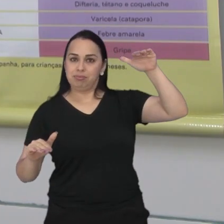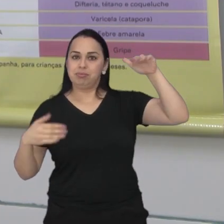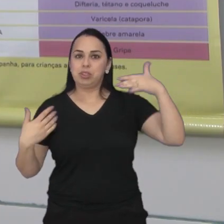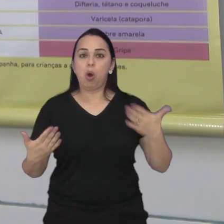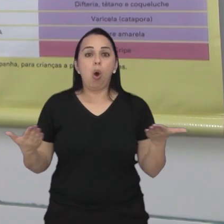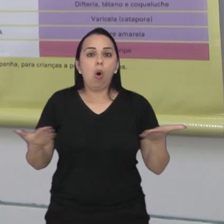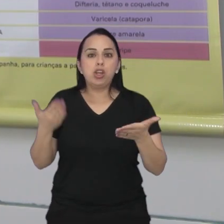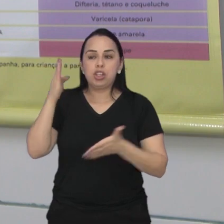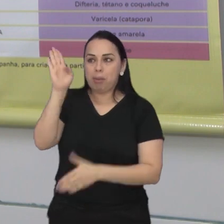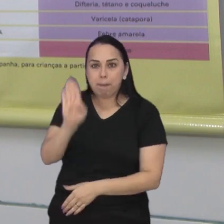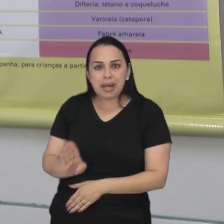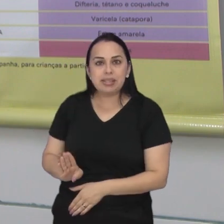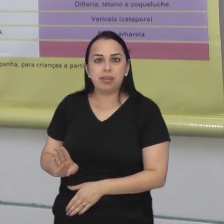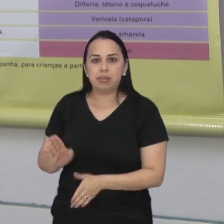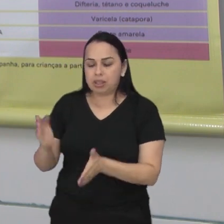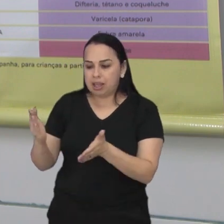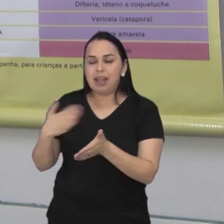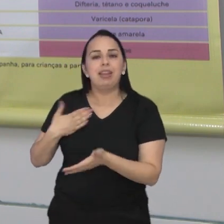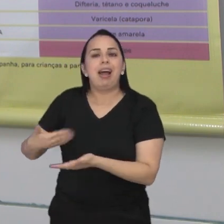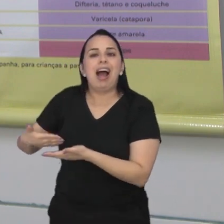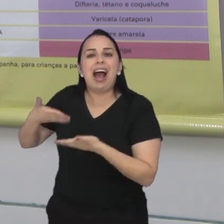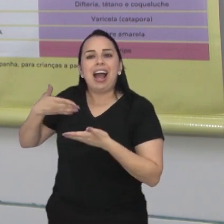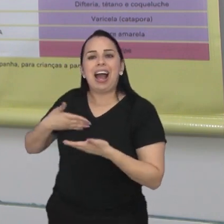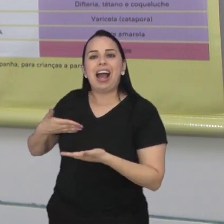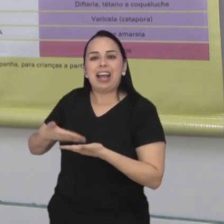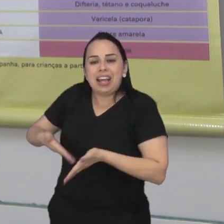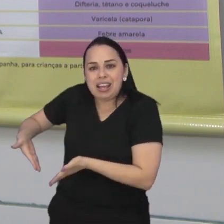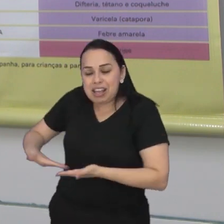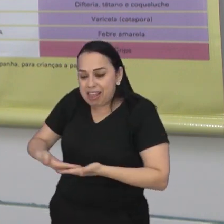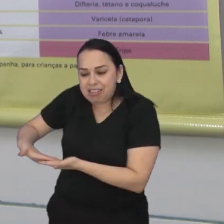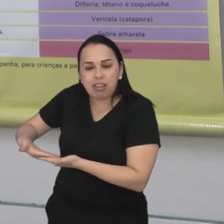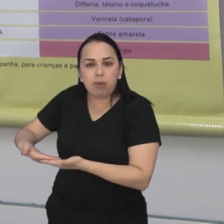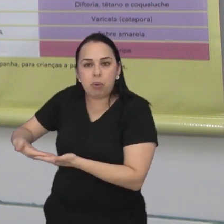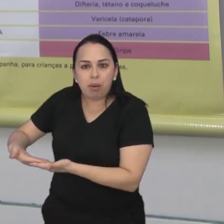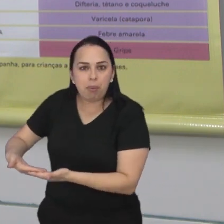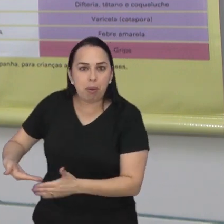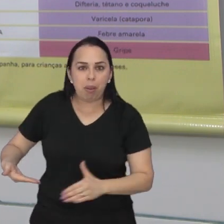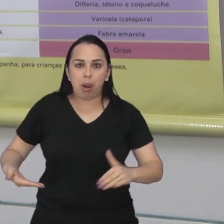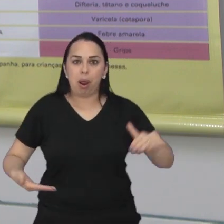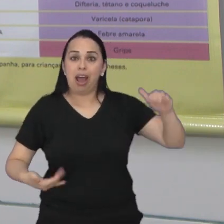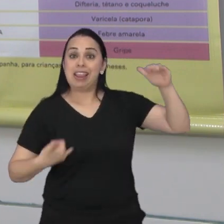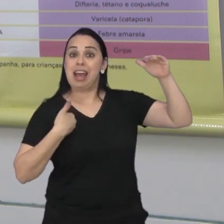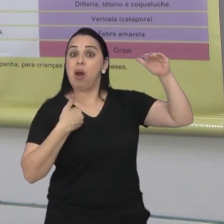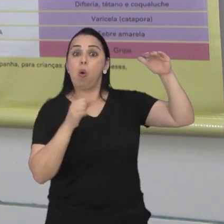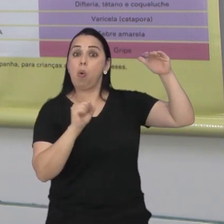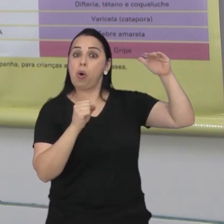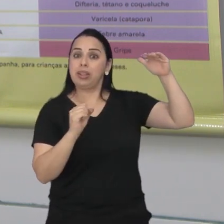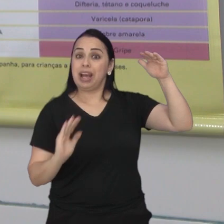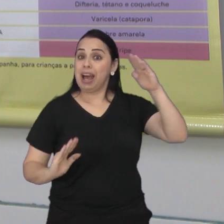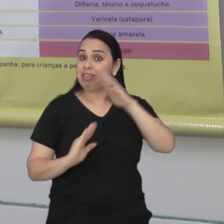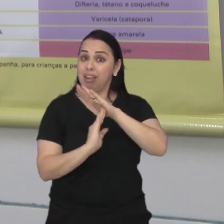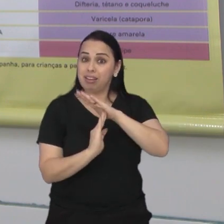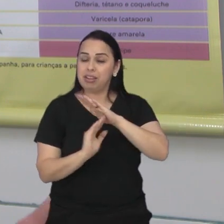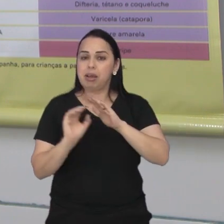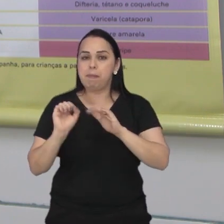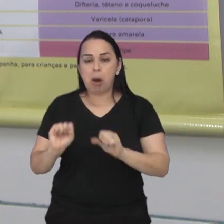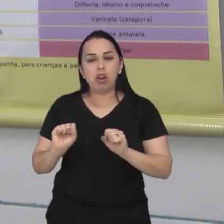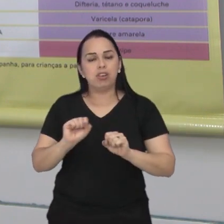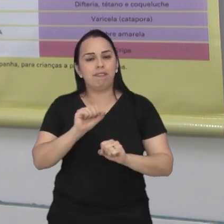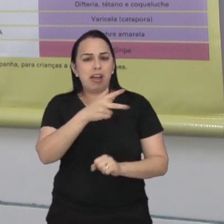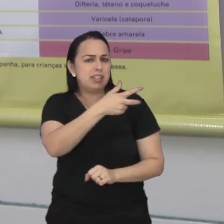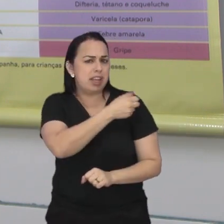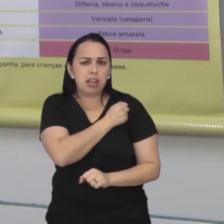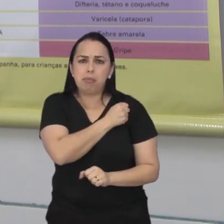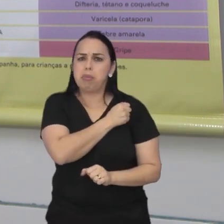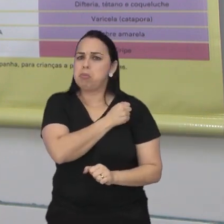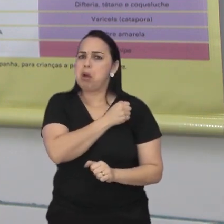no Brasil existe calendário vacinal desde que a criança nasce até o idoso Então tem calendário vacinal para gestante tem calendário